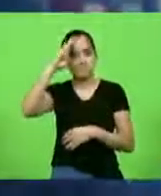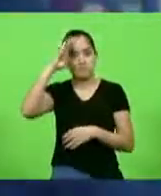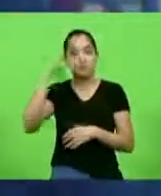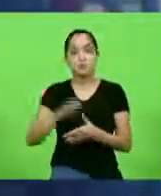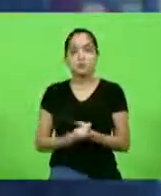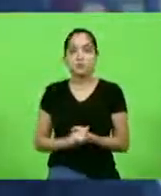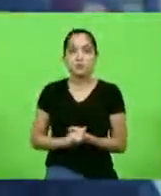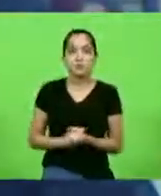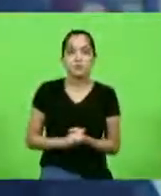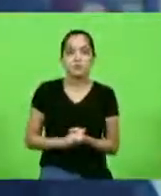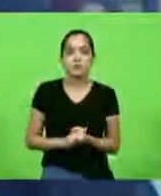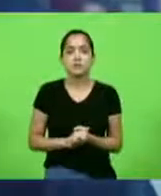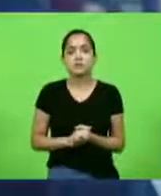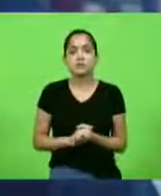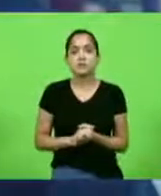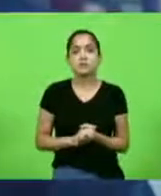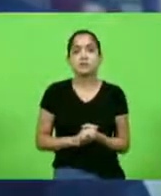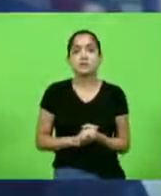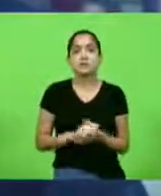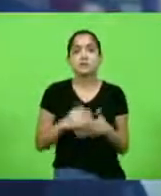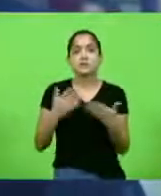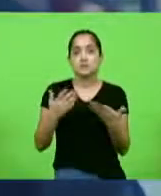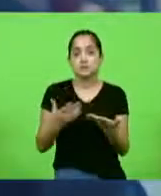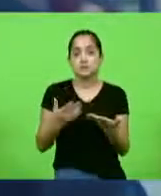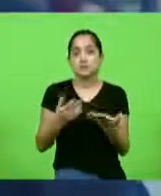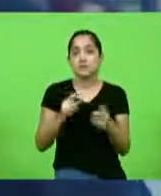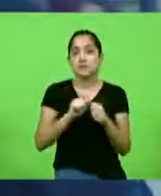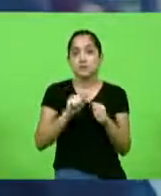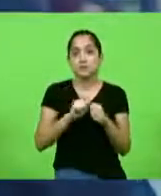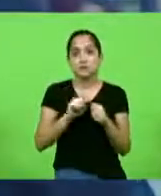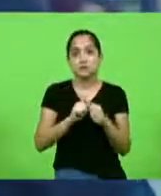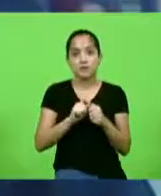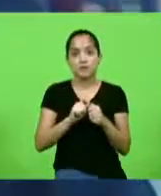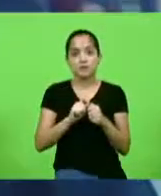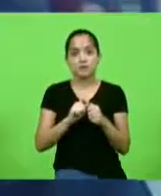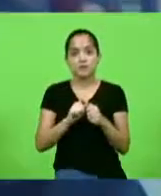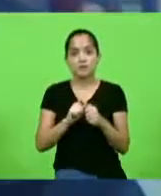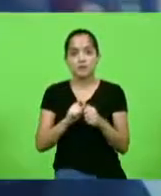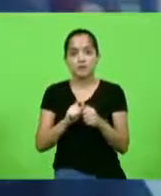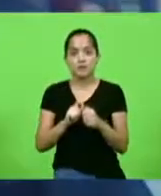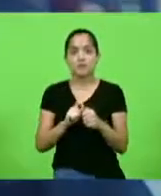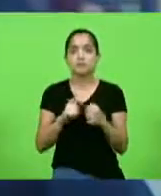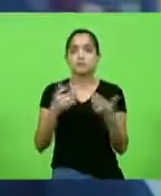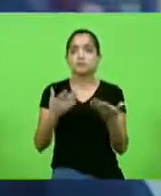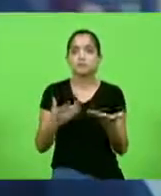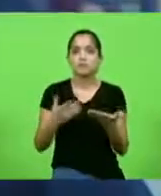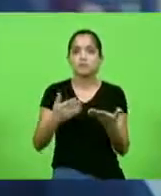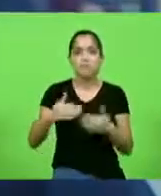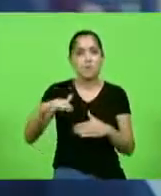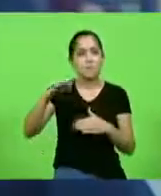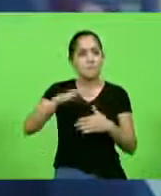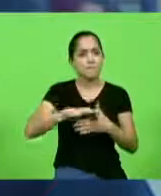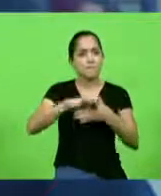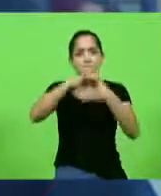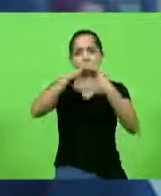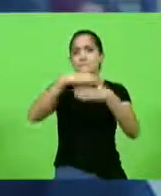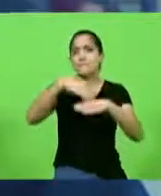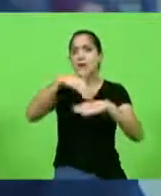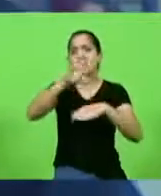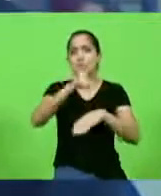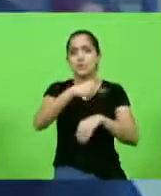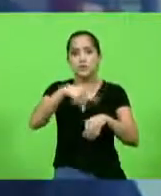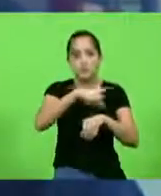data vem muito a calhar. Faço as palavras do mestre e o maior líder que esse país teve até hoje,